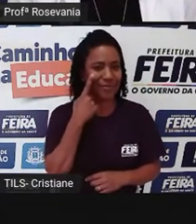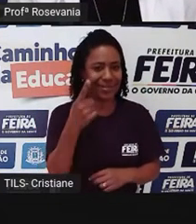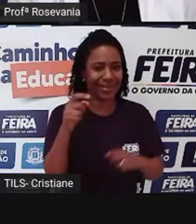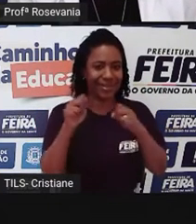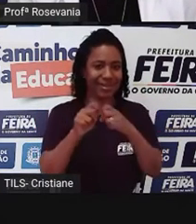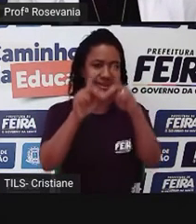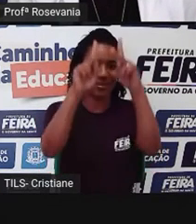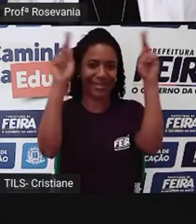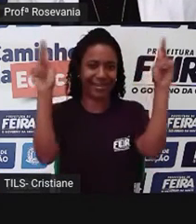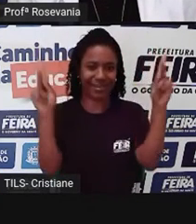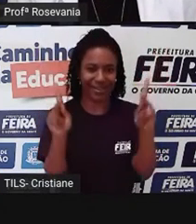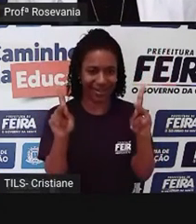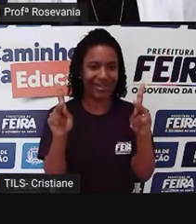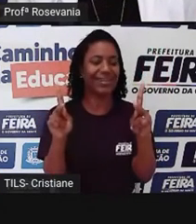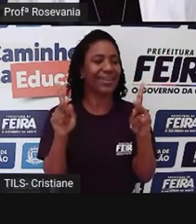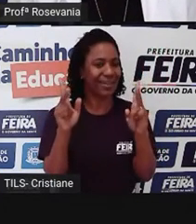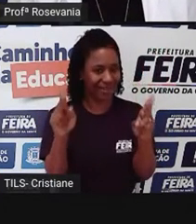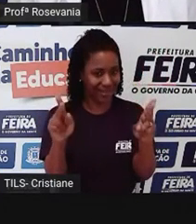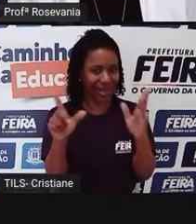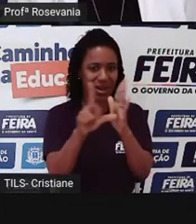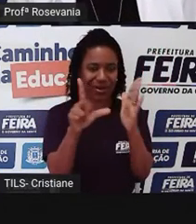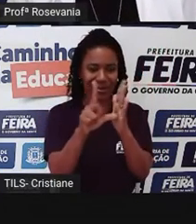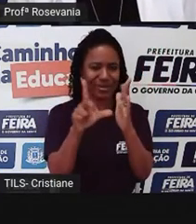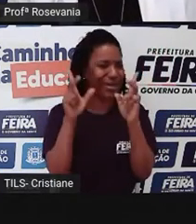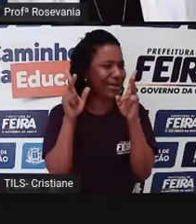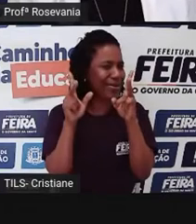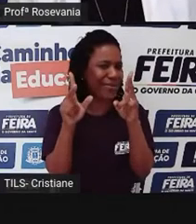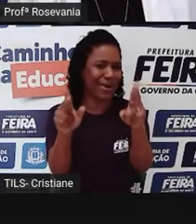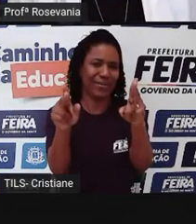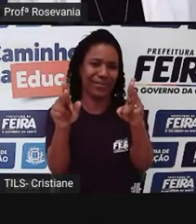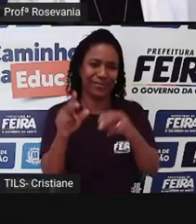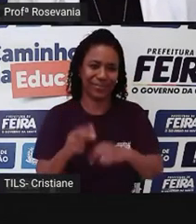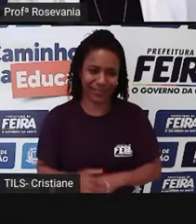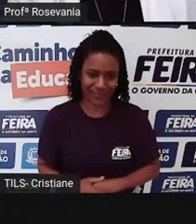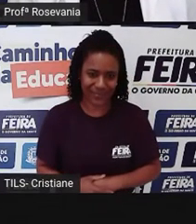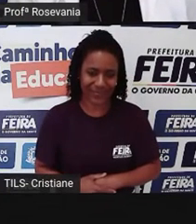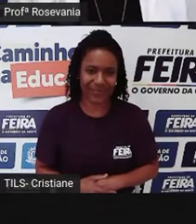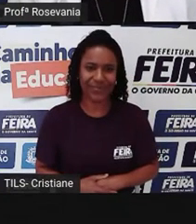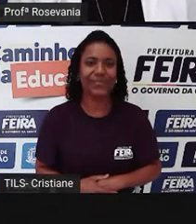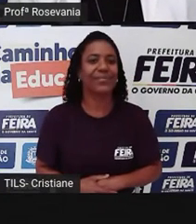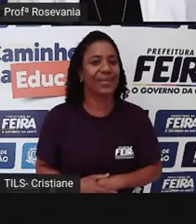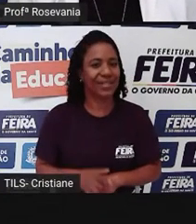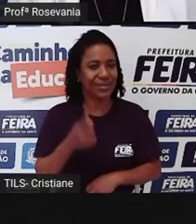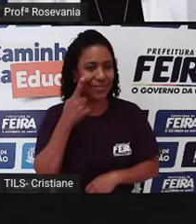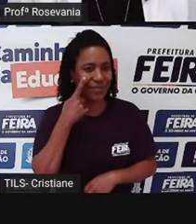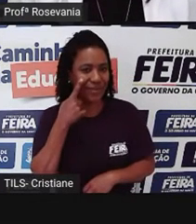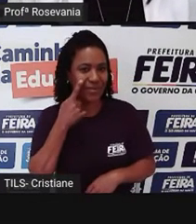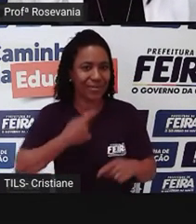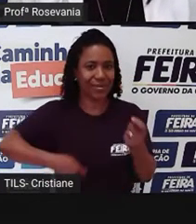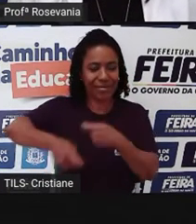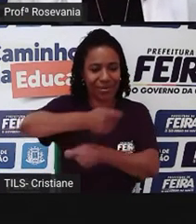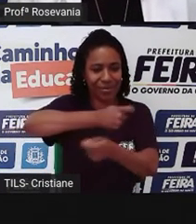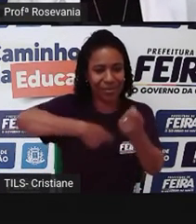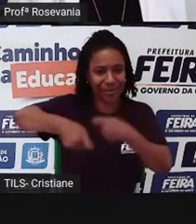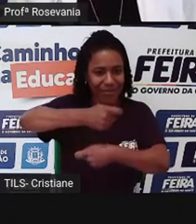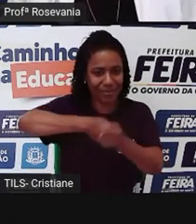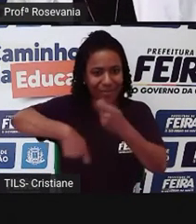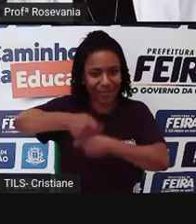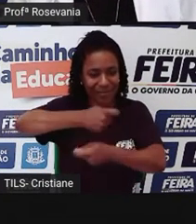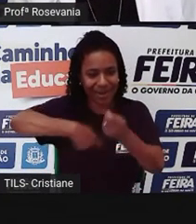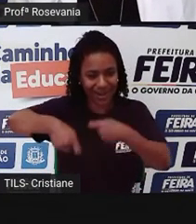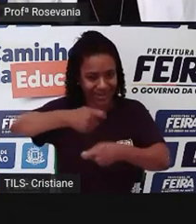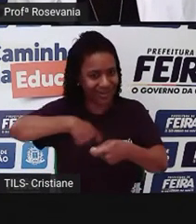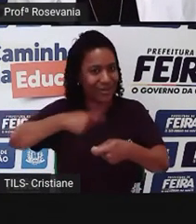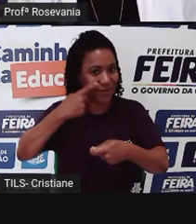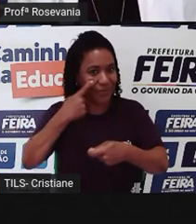aquelas lojas são iguaizinhas. Bom, aí a gente falou muito de comércio e quase todos esses comércios tinham algum tipo